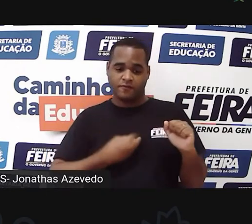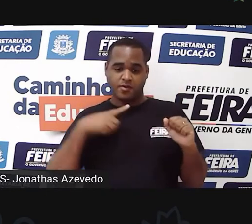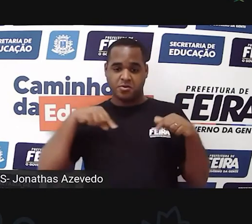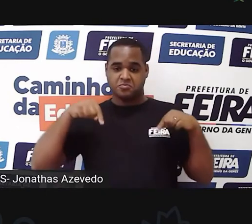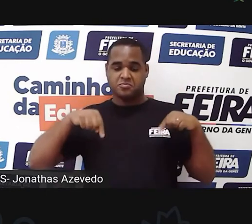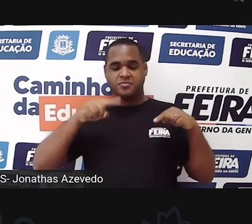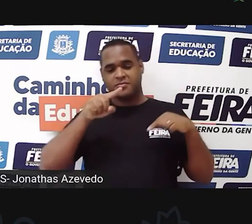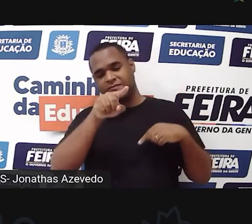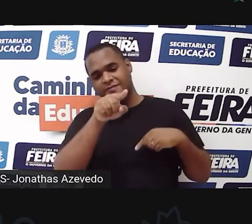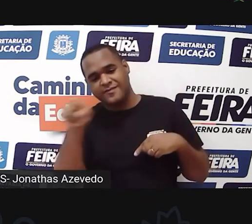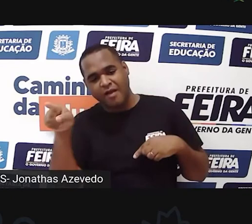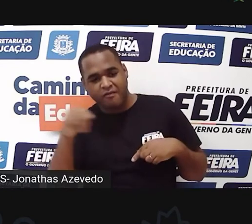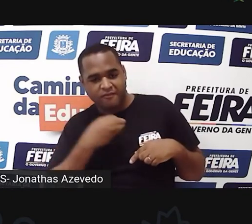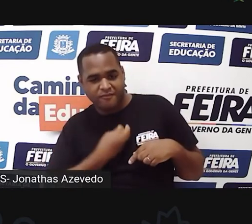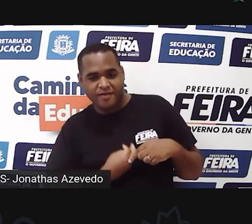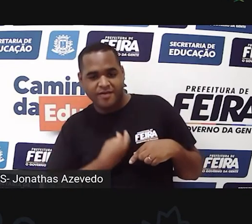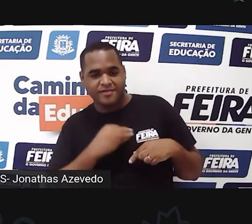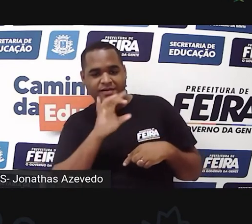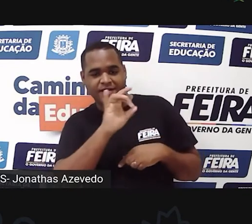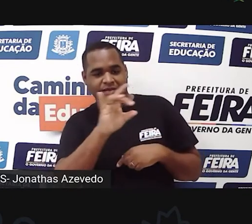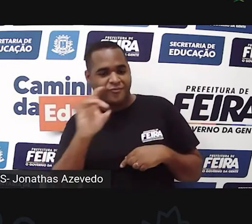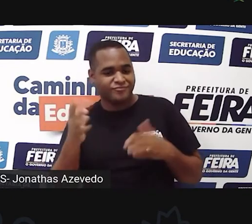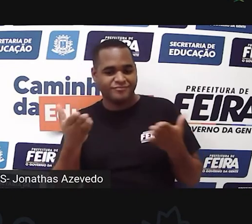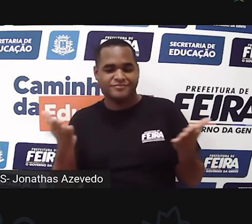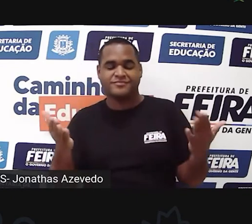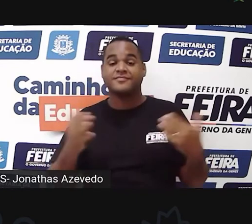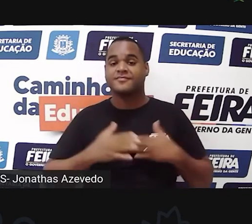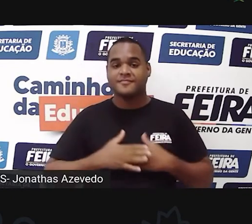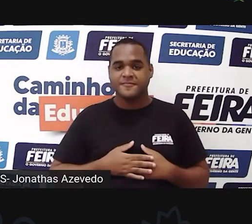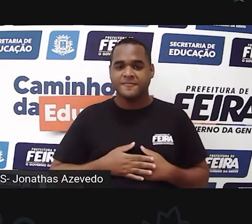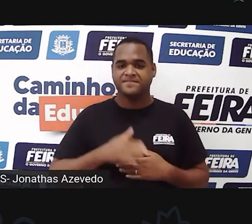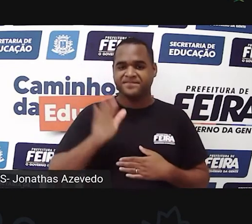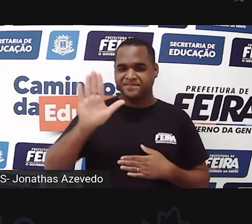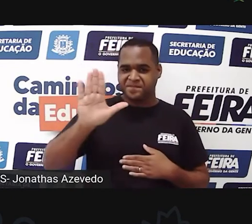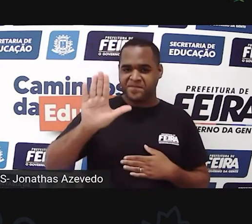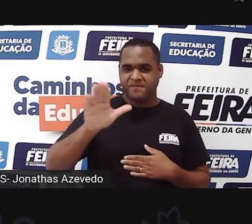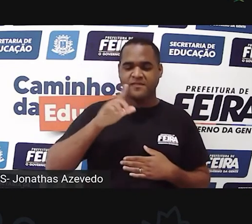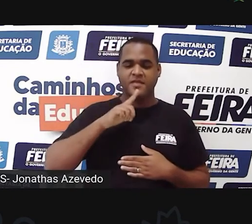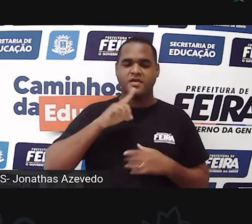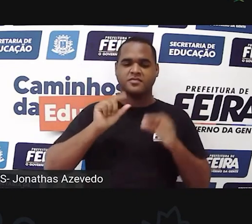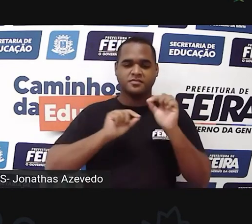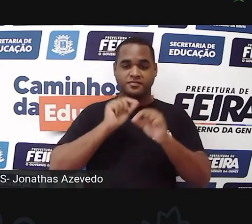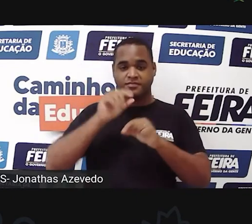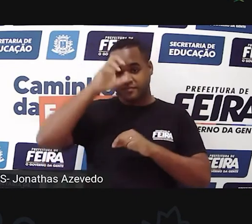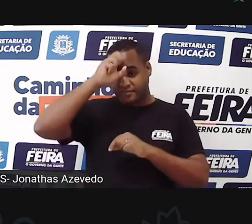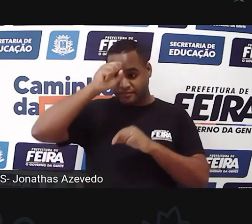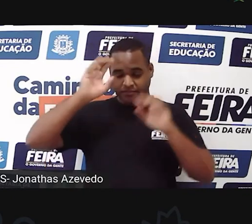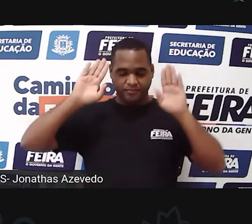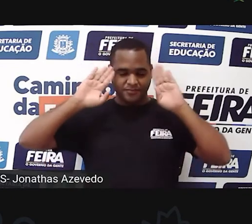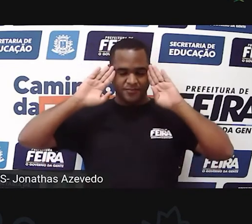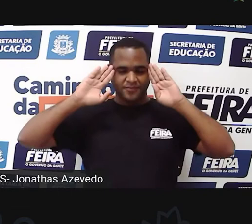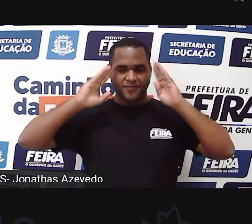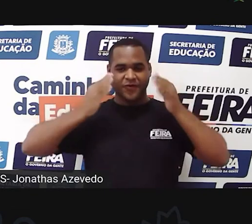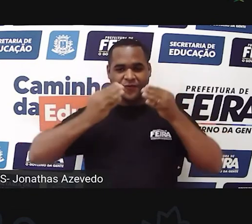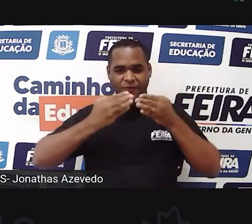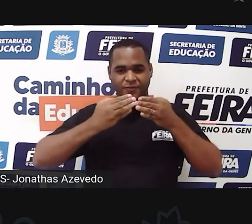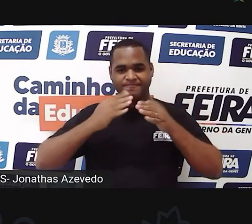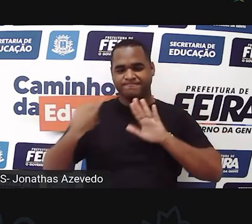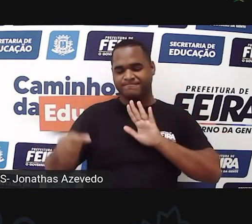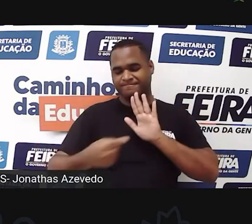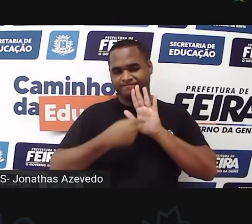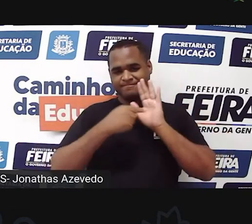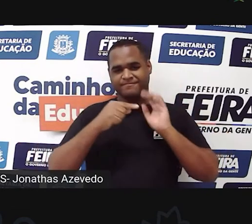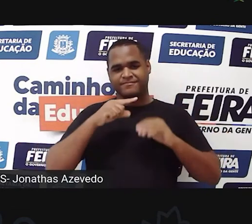nós aqui, você aí, vocês aí, mas aprender é o foco, é o objetivo,